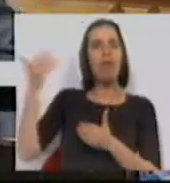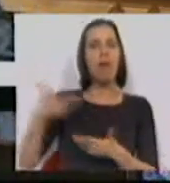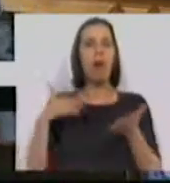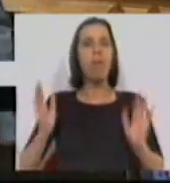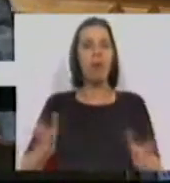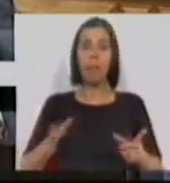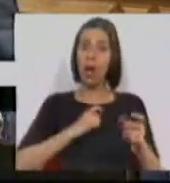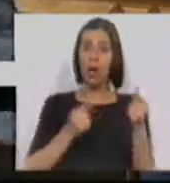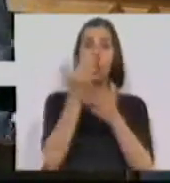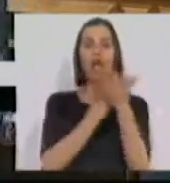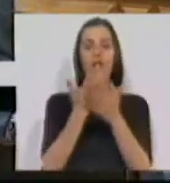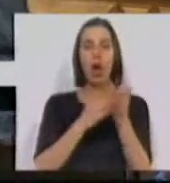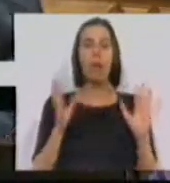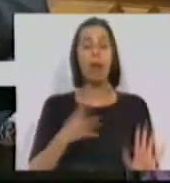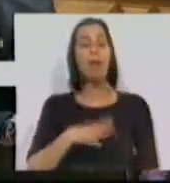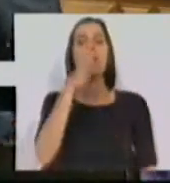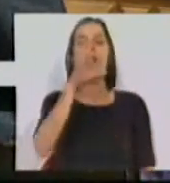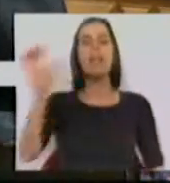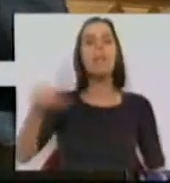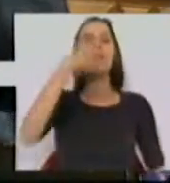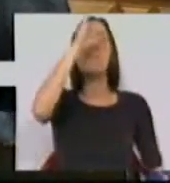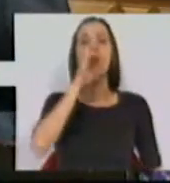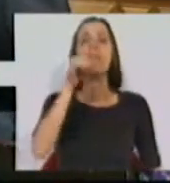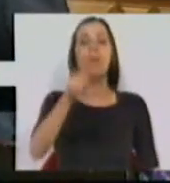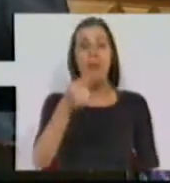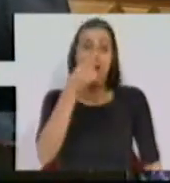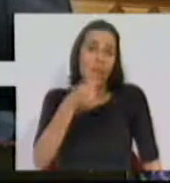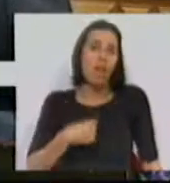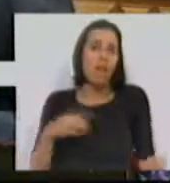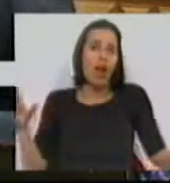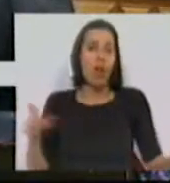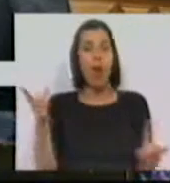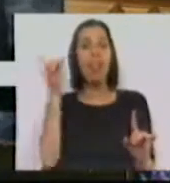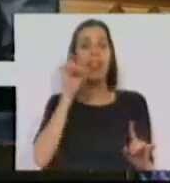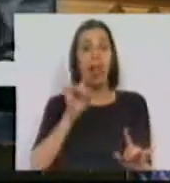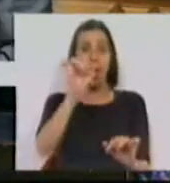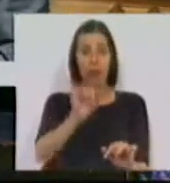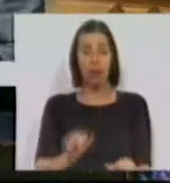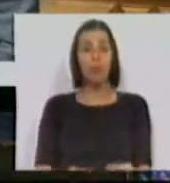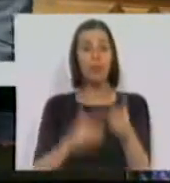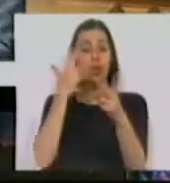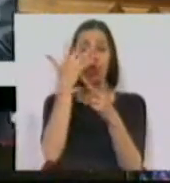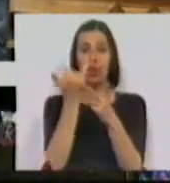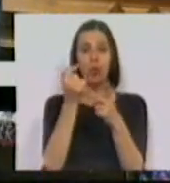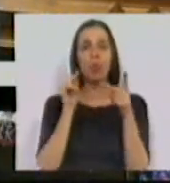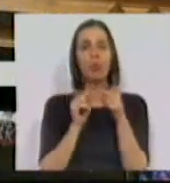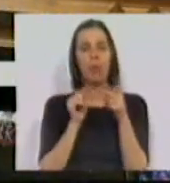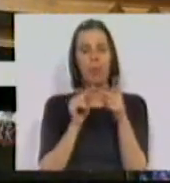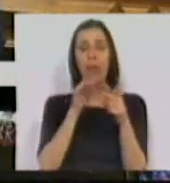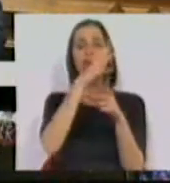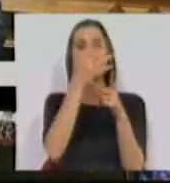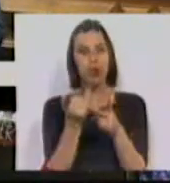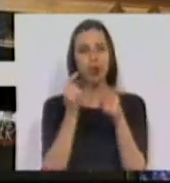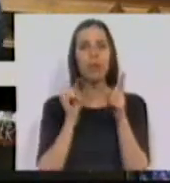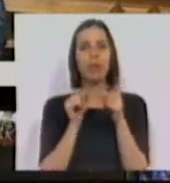para a nossa economia. Quer dizer, Primeiro-Ministro, que falhou na sua data. Segundo, segundo,